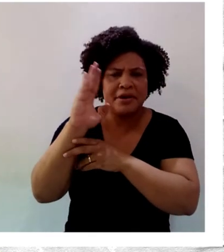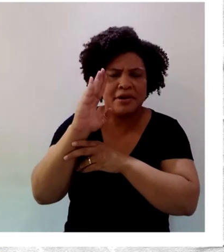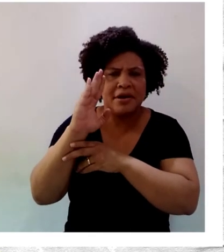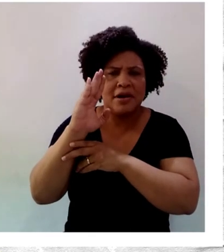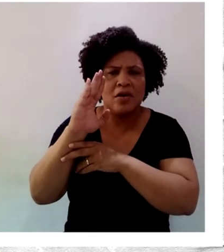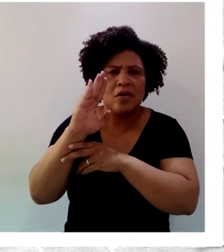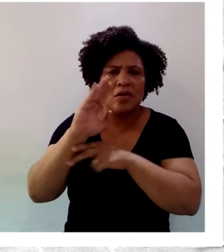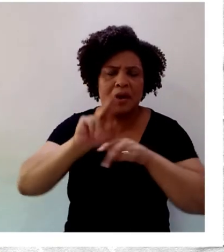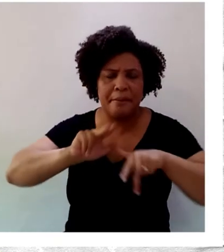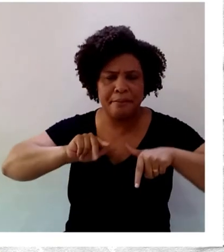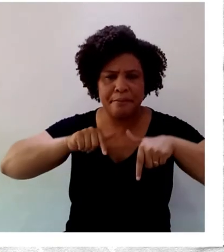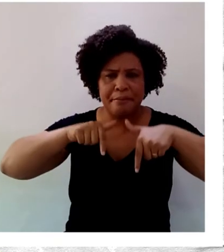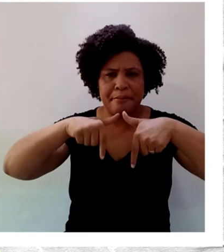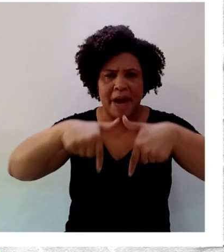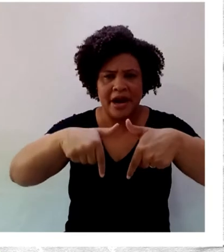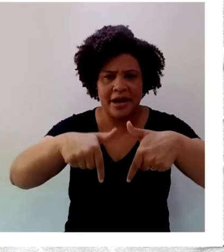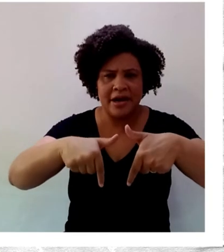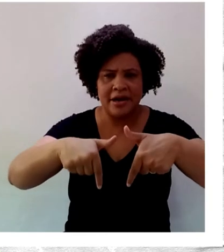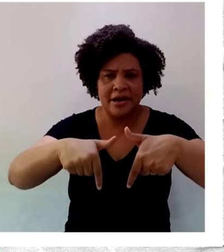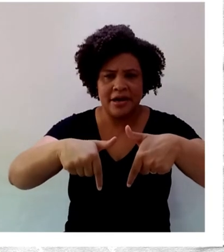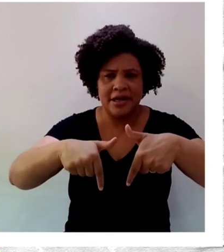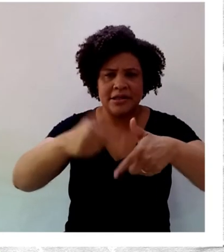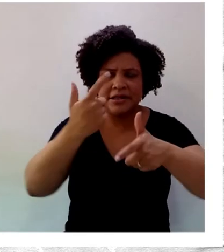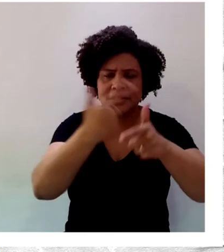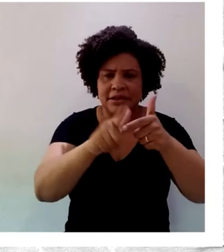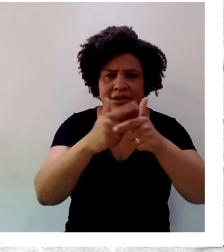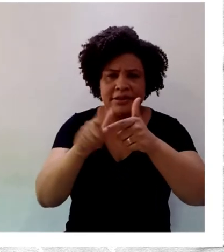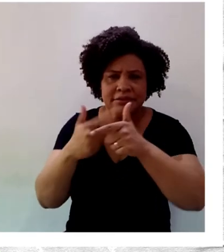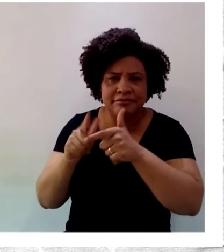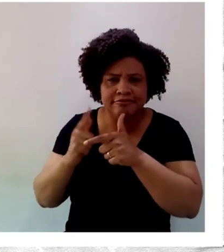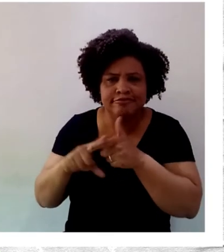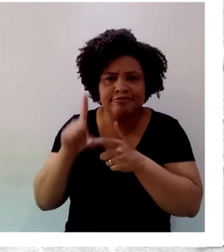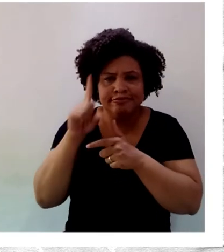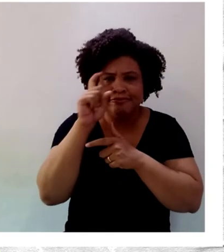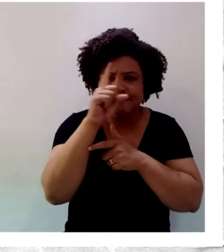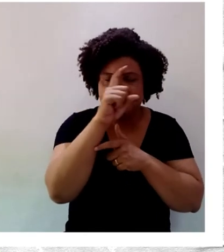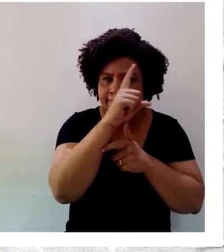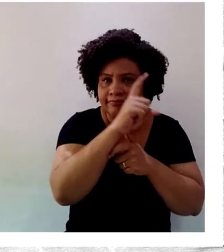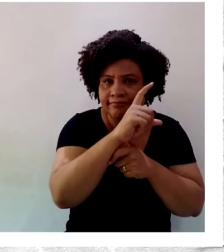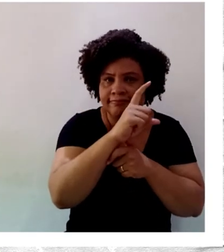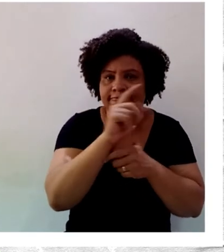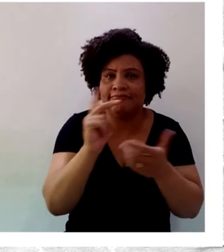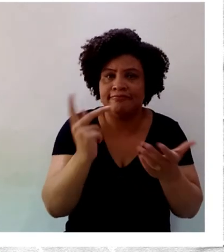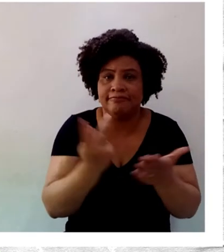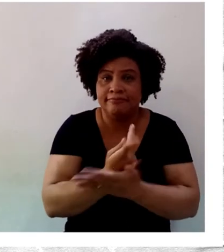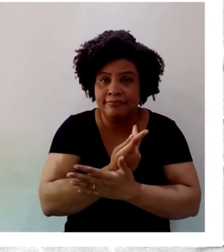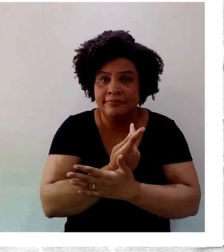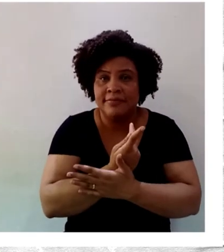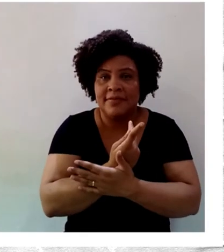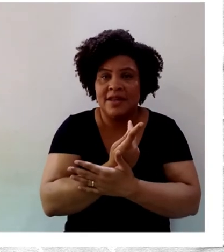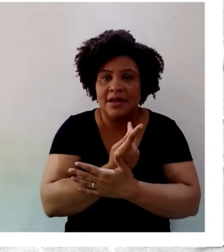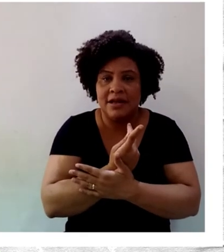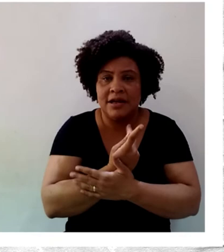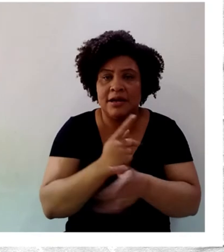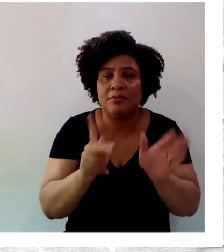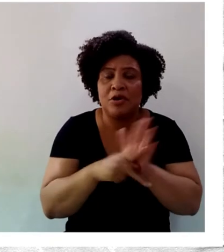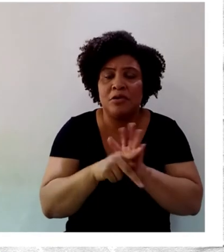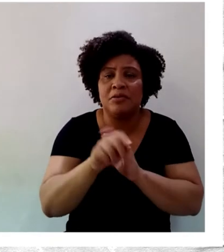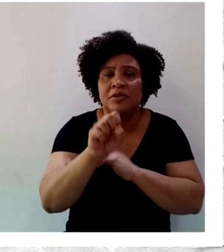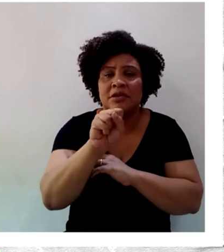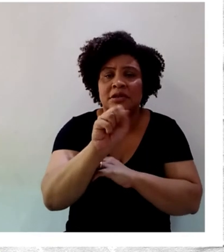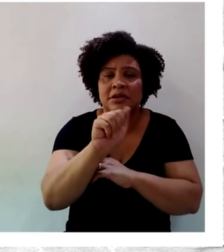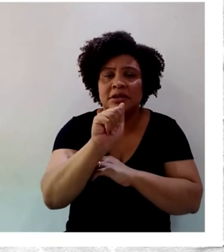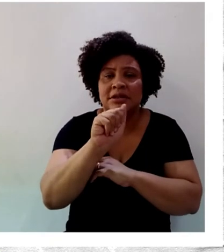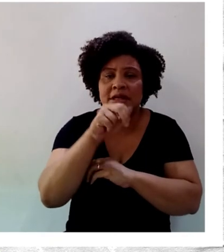enfrentamento à crise. Nós vivemos uma crise monumental, uma crise sanitária,